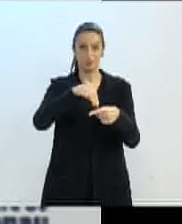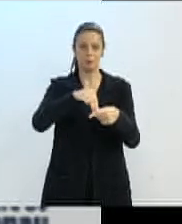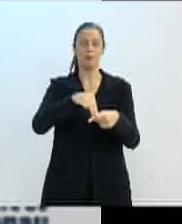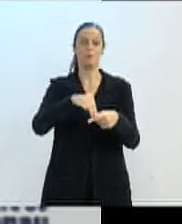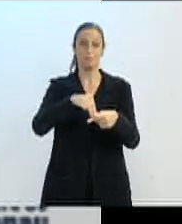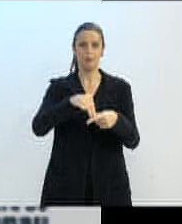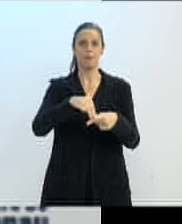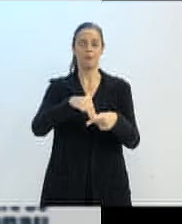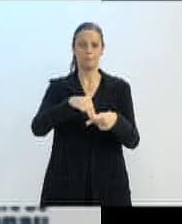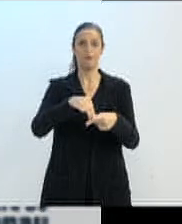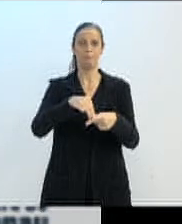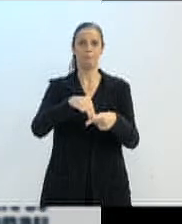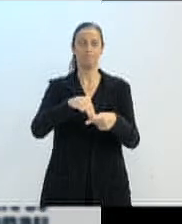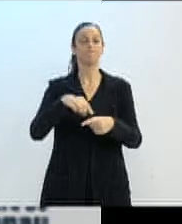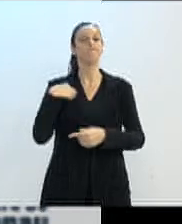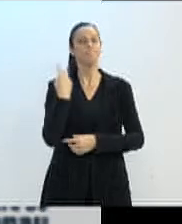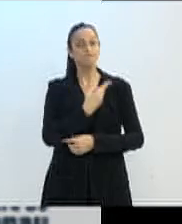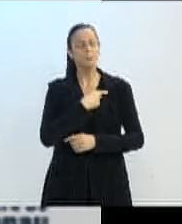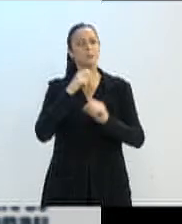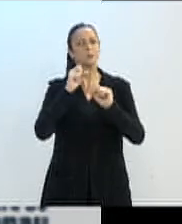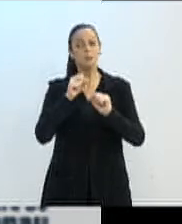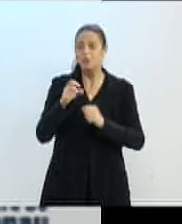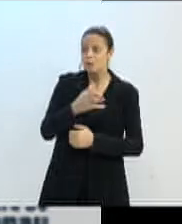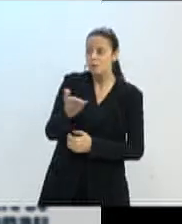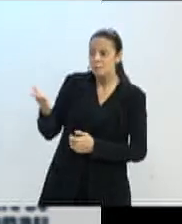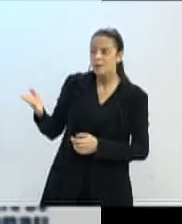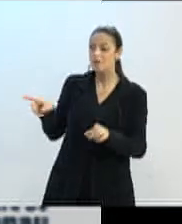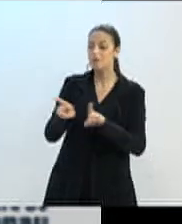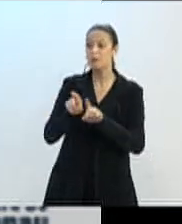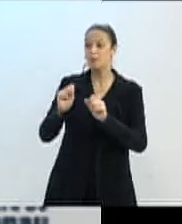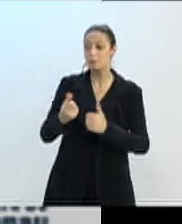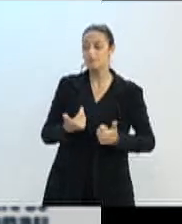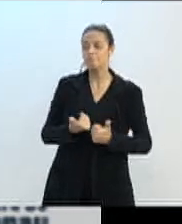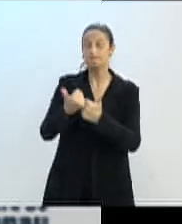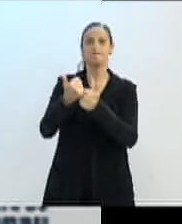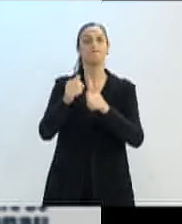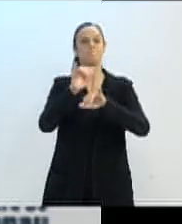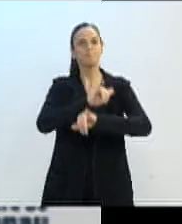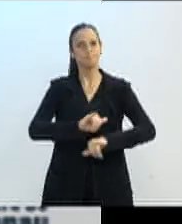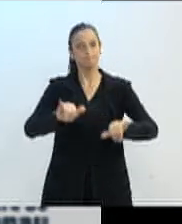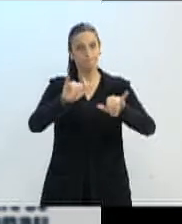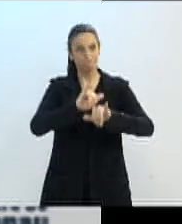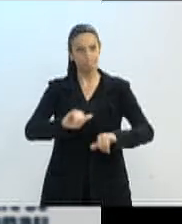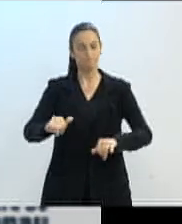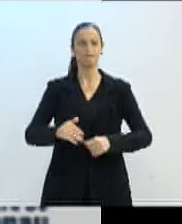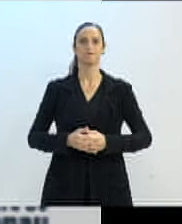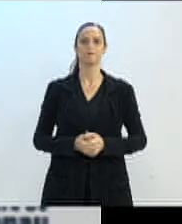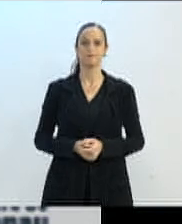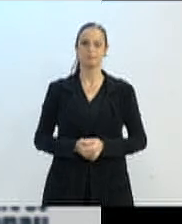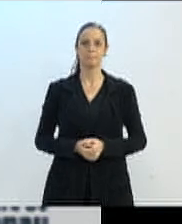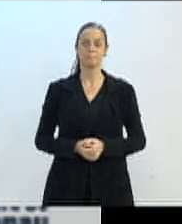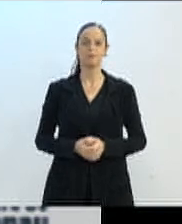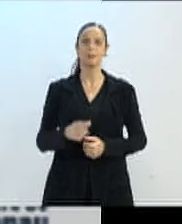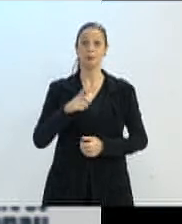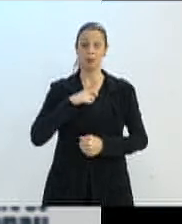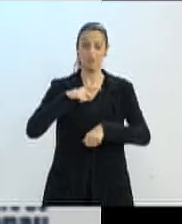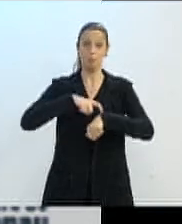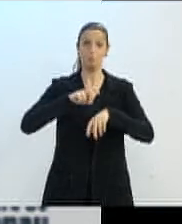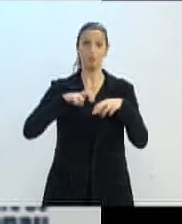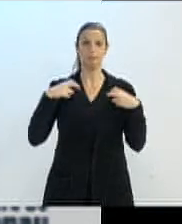e que a gente consiga aqui o apoio da casa na divulgação. Nós vamos ter uma roda de conversa